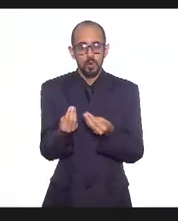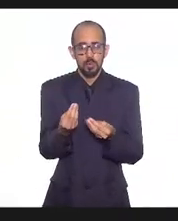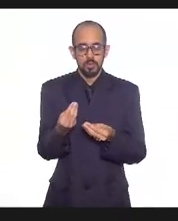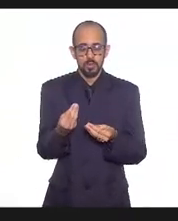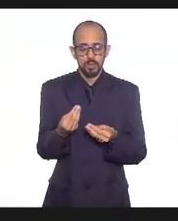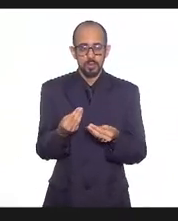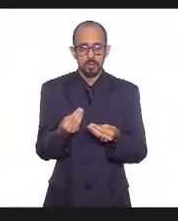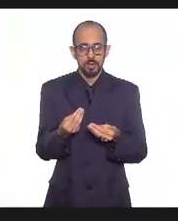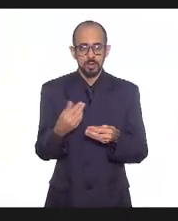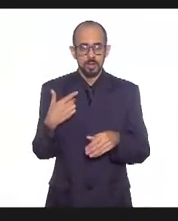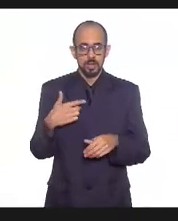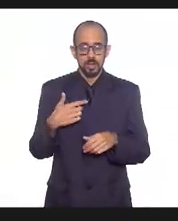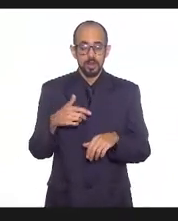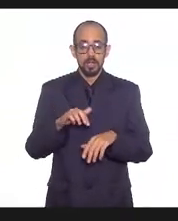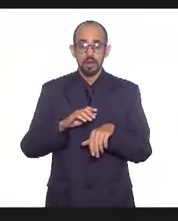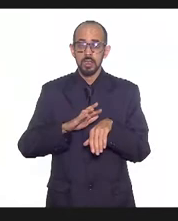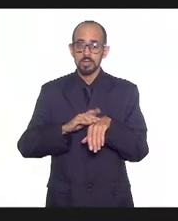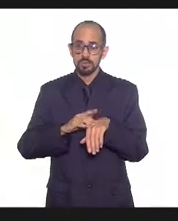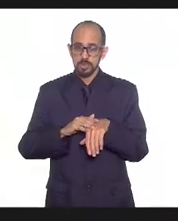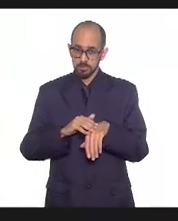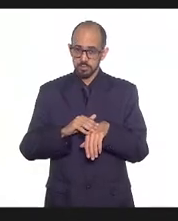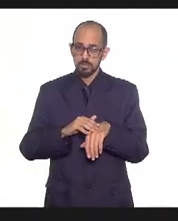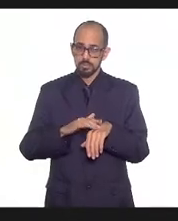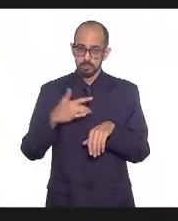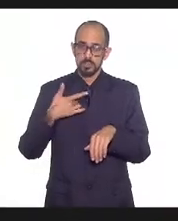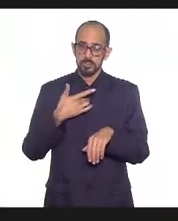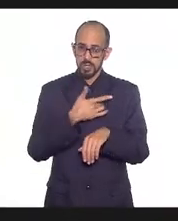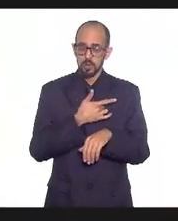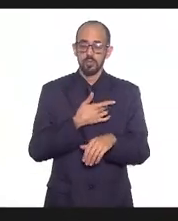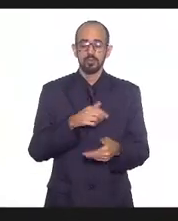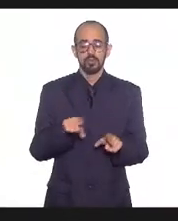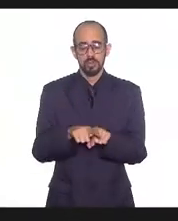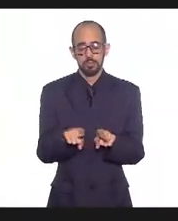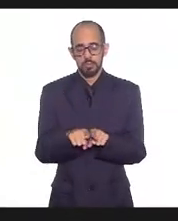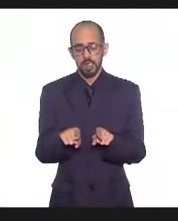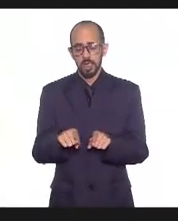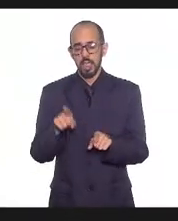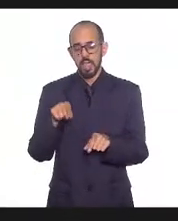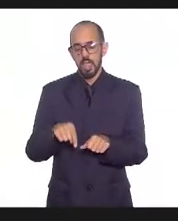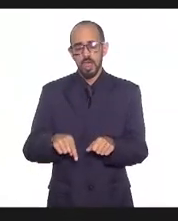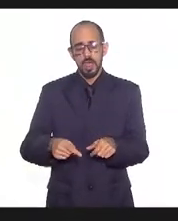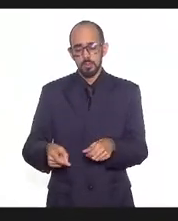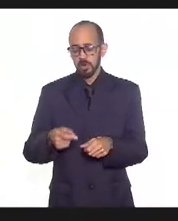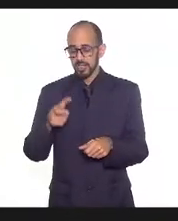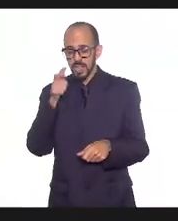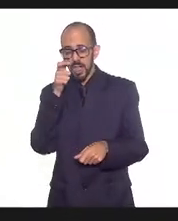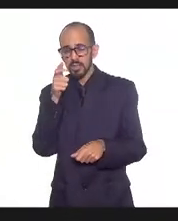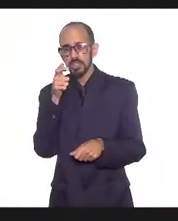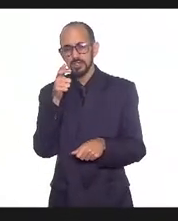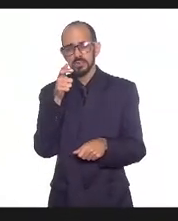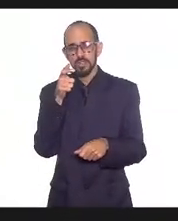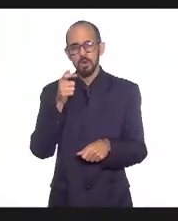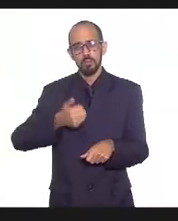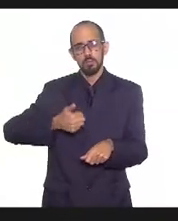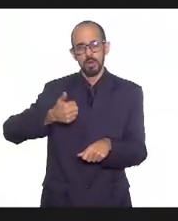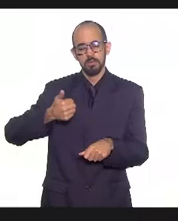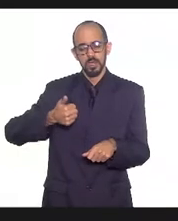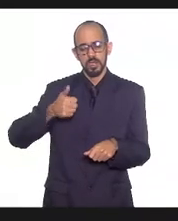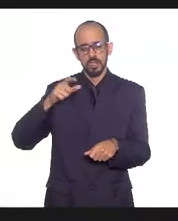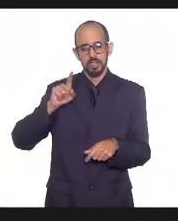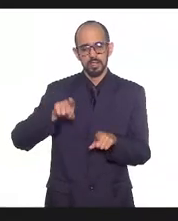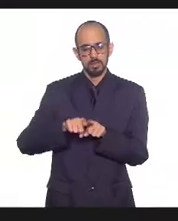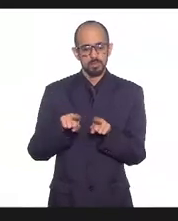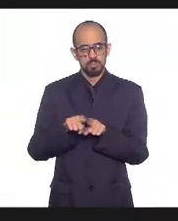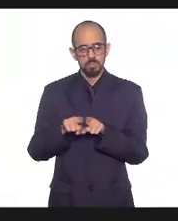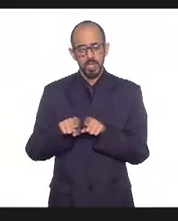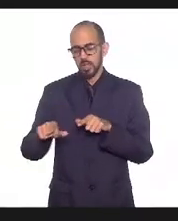preciso ter esse conhecimento então nós capacitamos para que desde a atenção primária especializada a todo momento a ocupação real do que